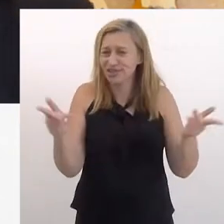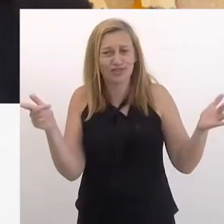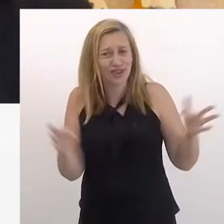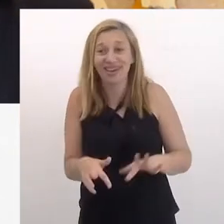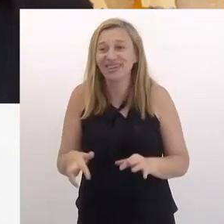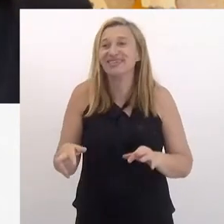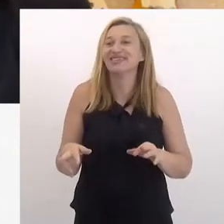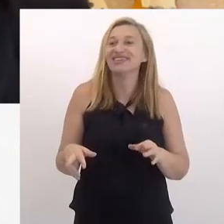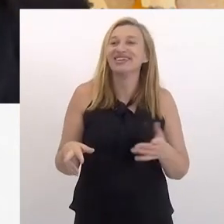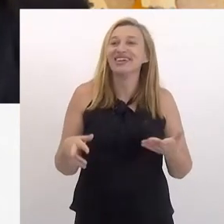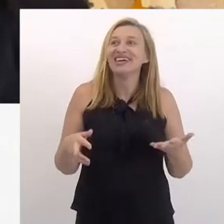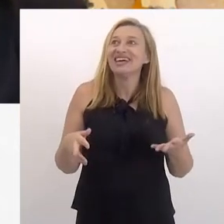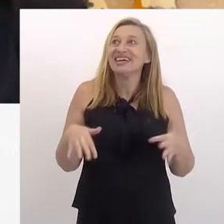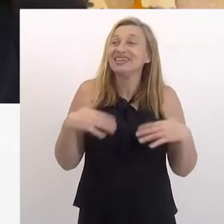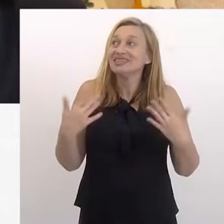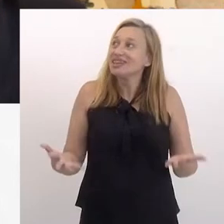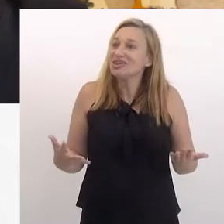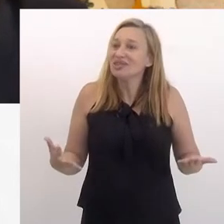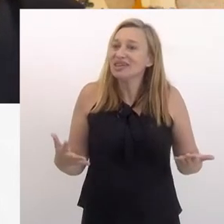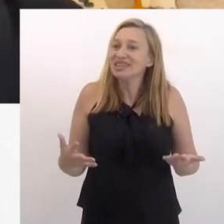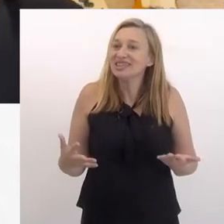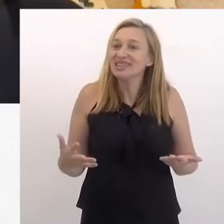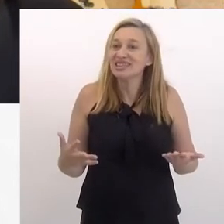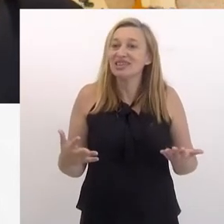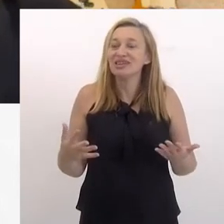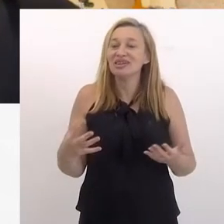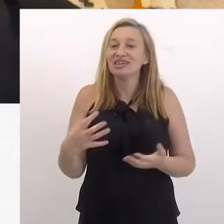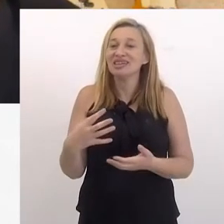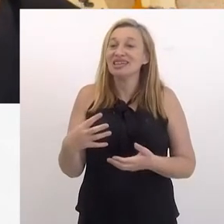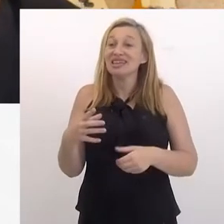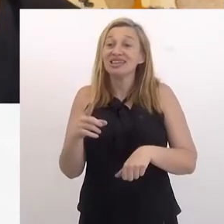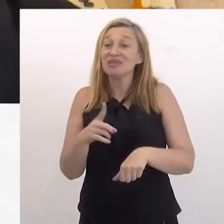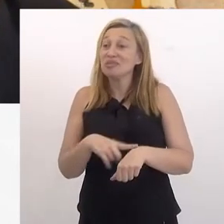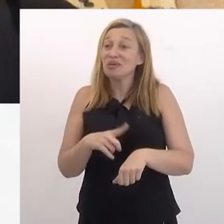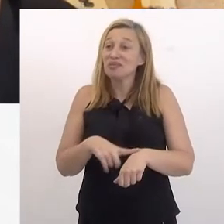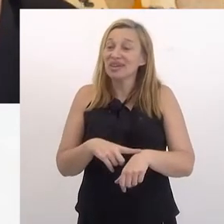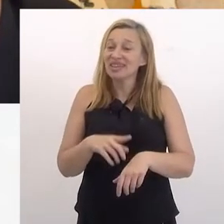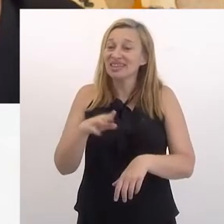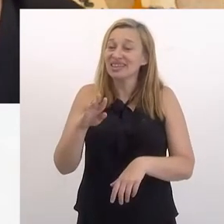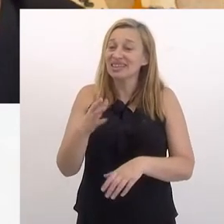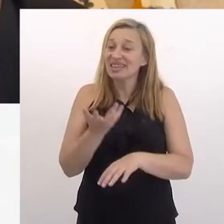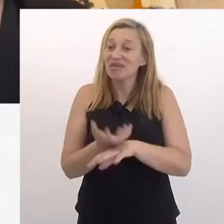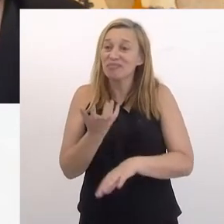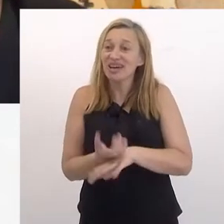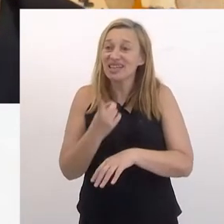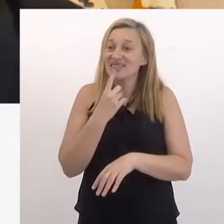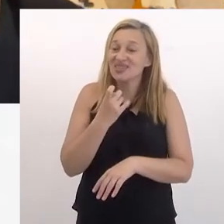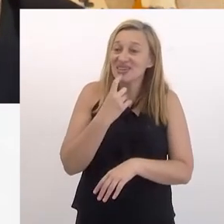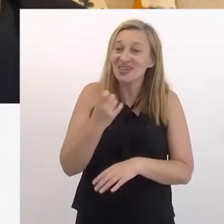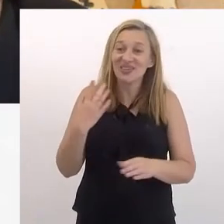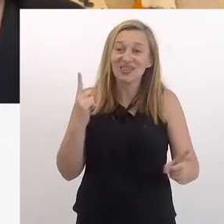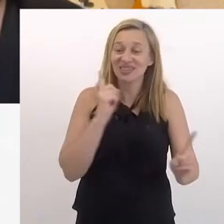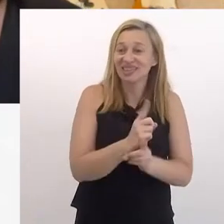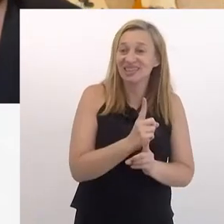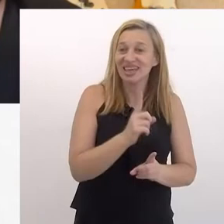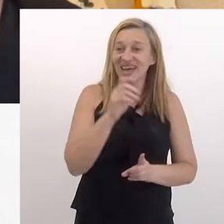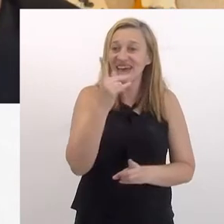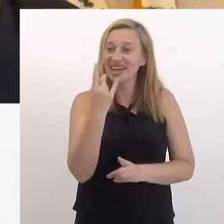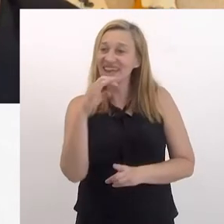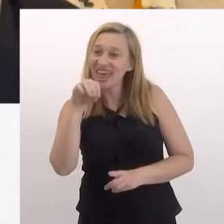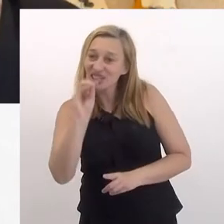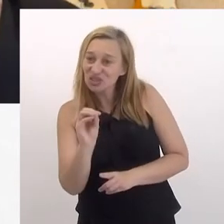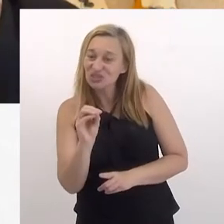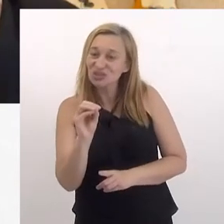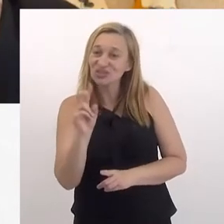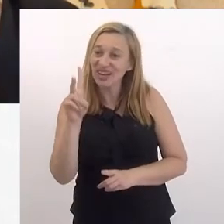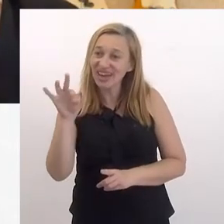a escrita era totalmente diferente. Então, assim, a gente passava por situações na Praça Vermelha, encontramos o Ernesto